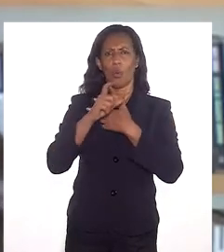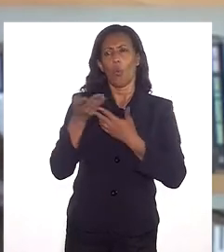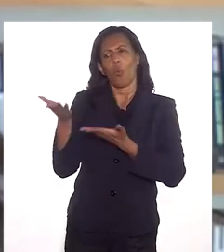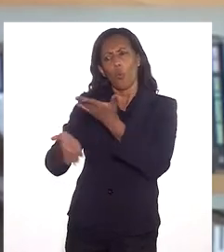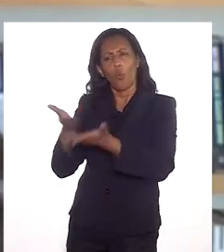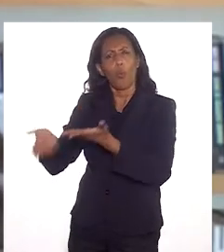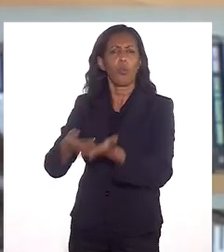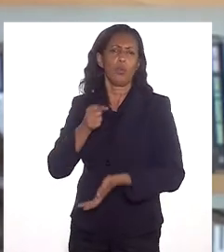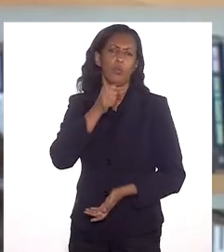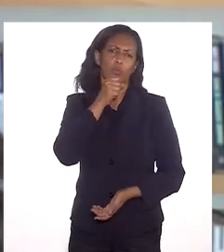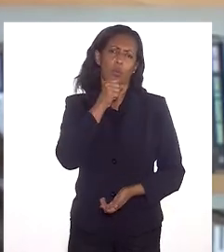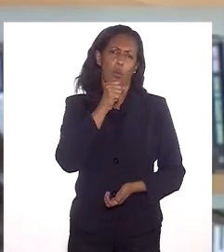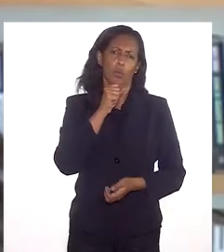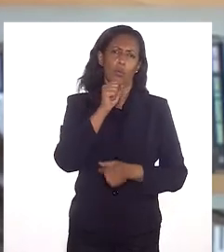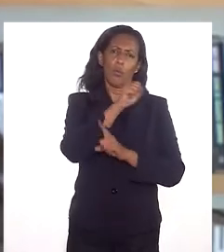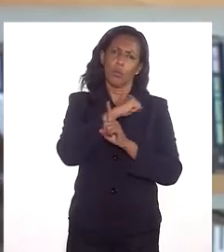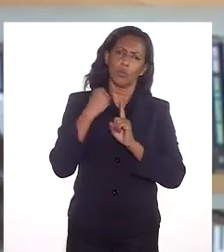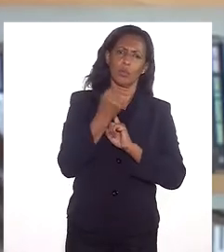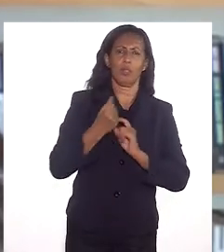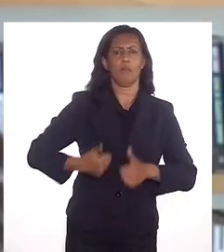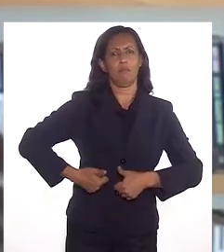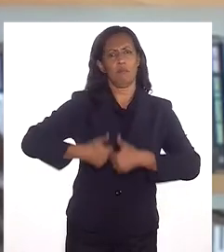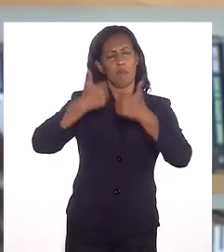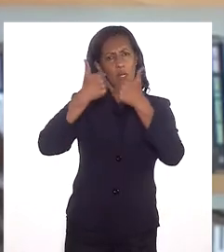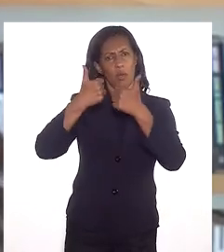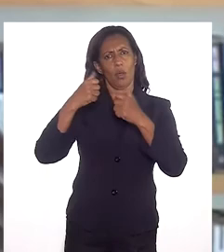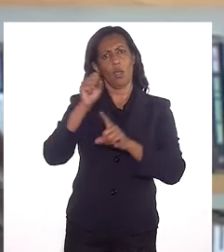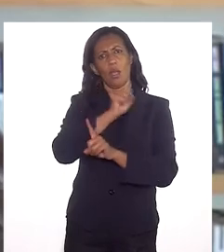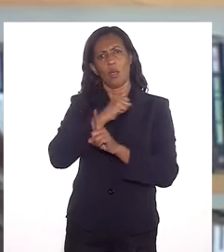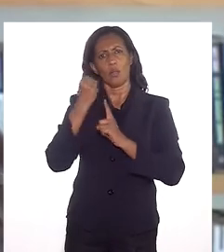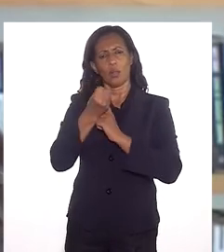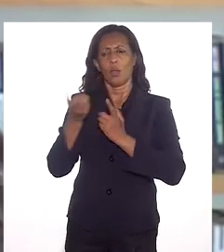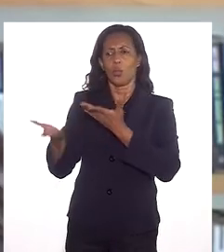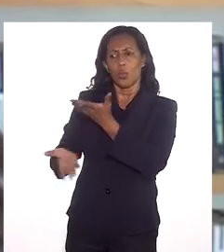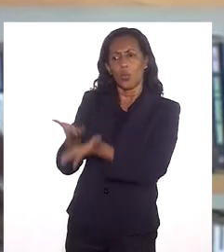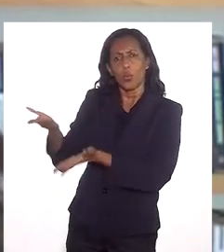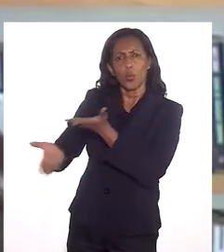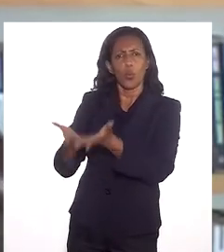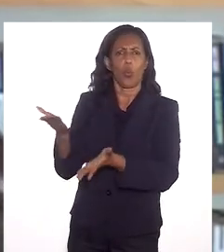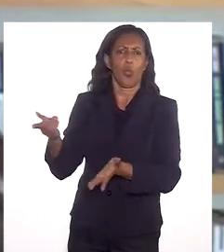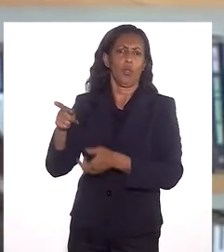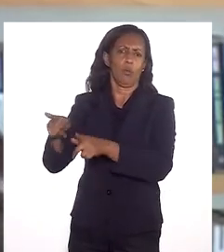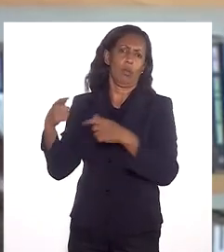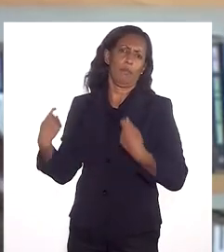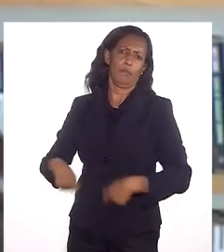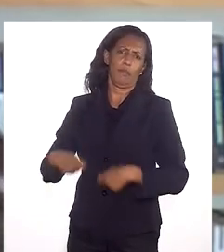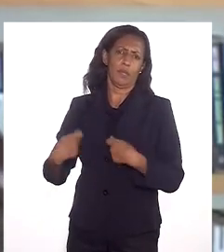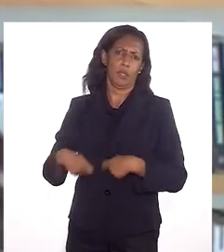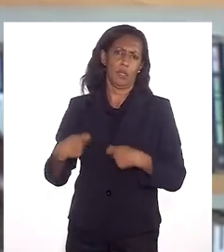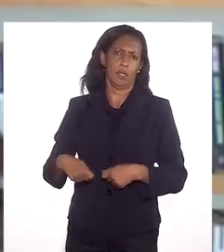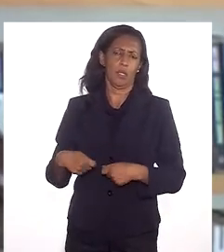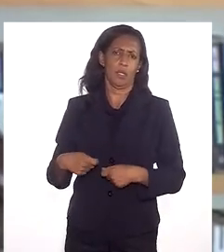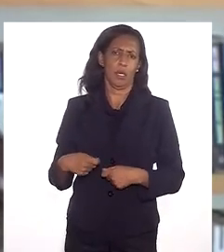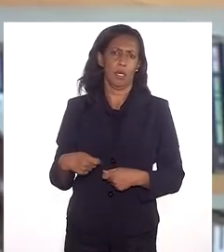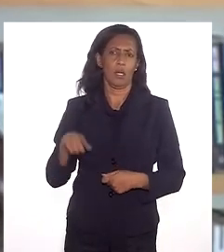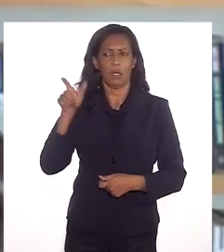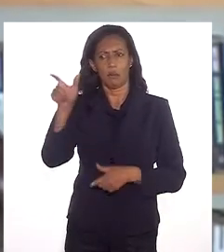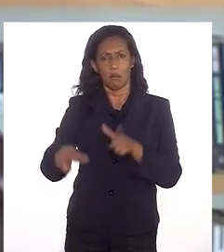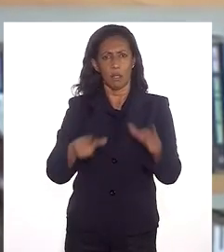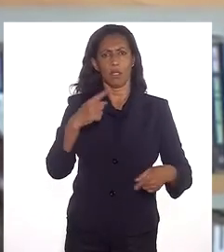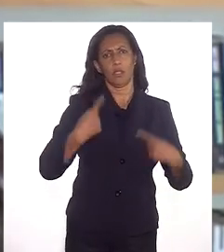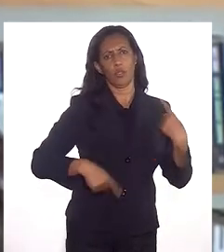que cuidem dos idosos. Uma sociedade melhor é uma sociedade que cuida dos seus vulneráveis. E os idosos